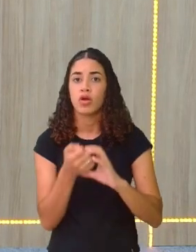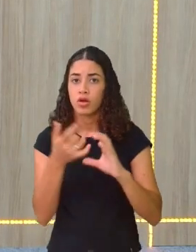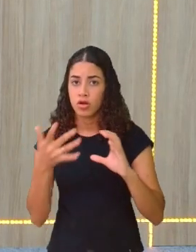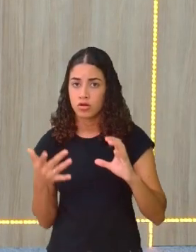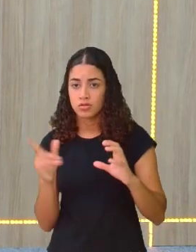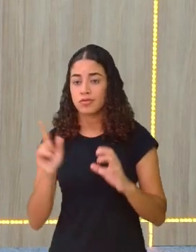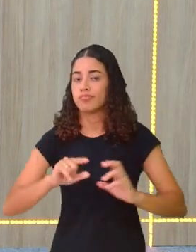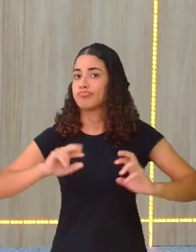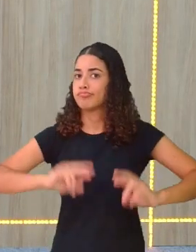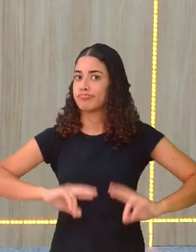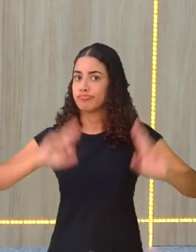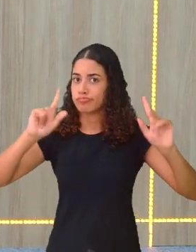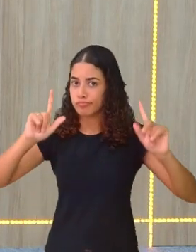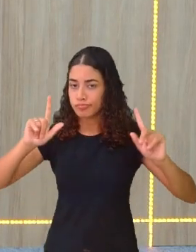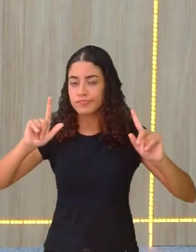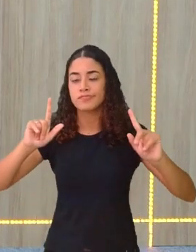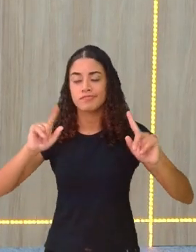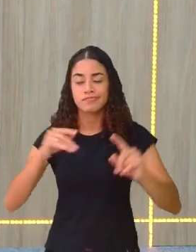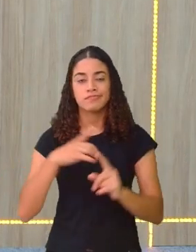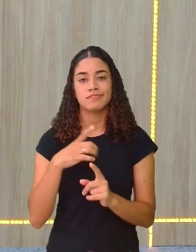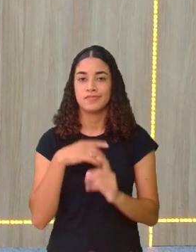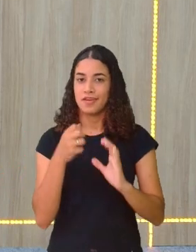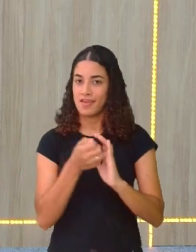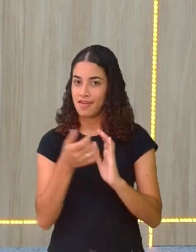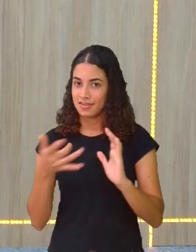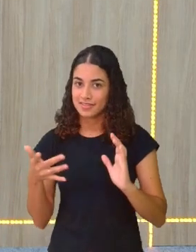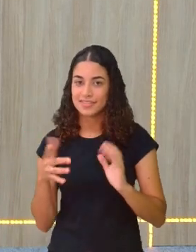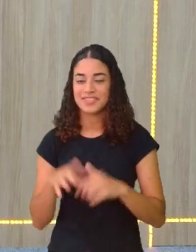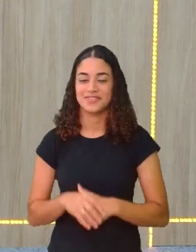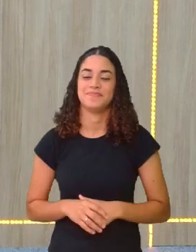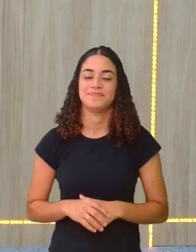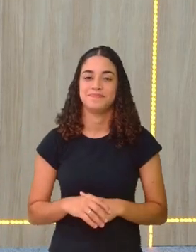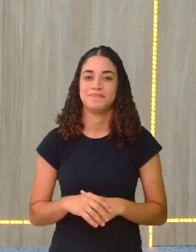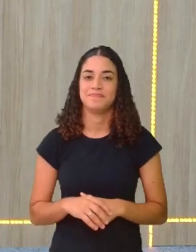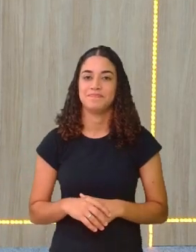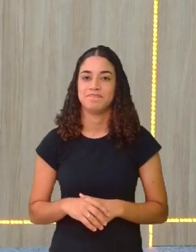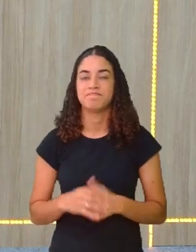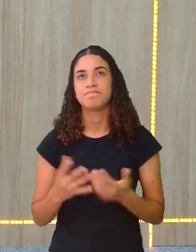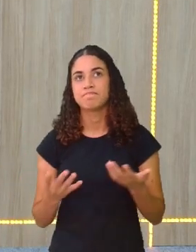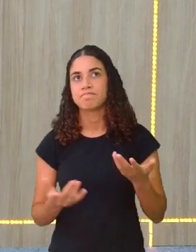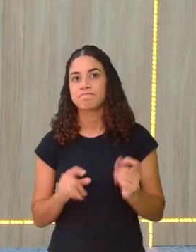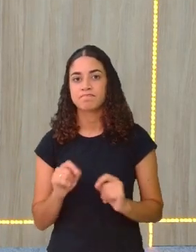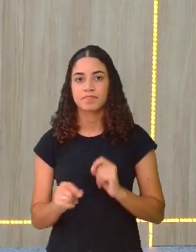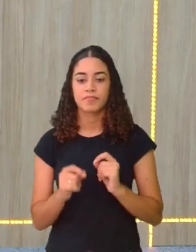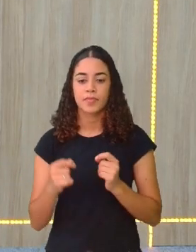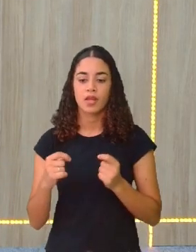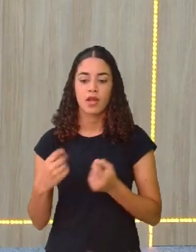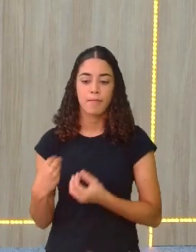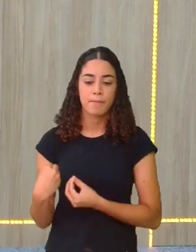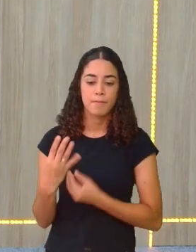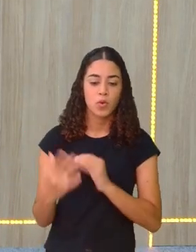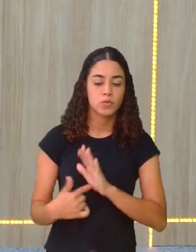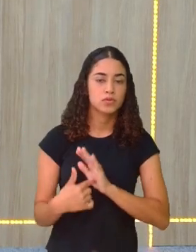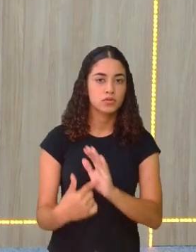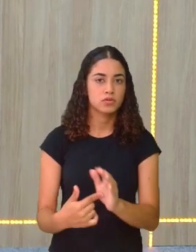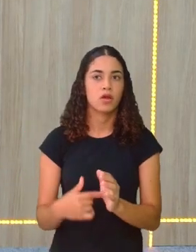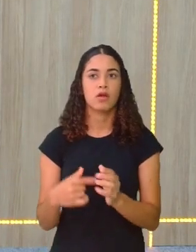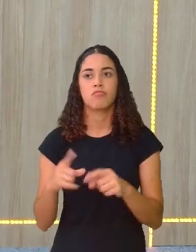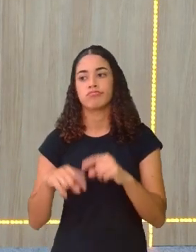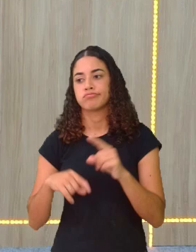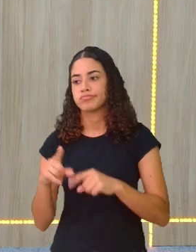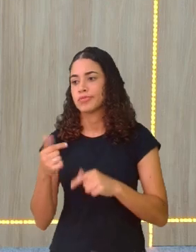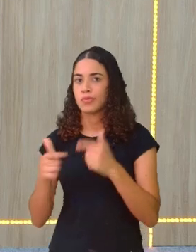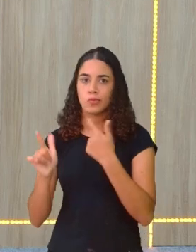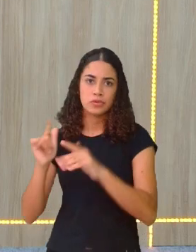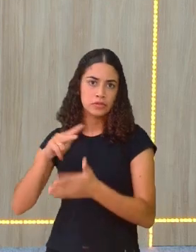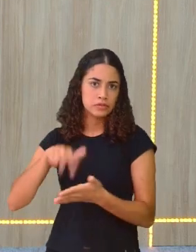diferenciado. Então, ele tem essa característica aí de trazer elementos de outras danças.